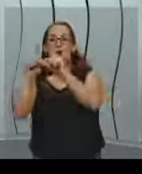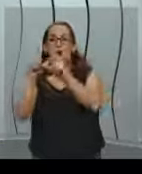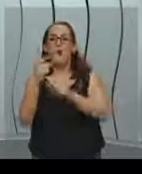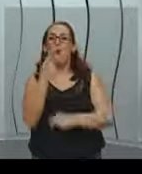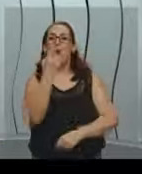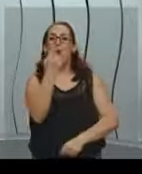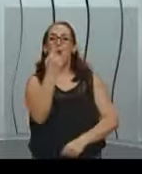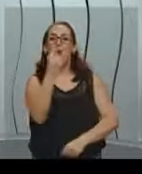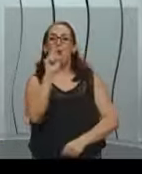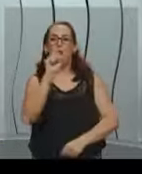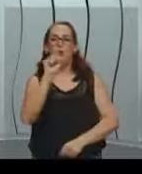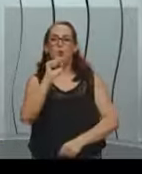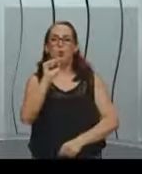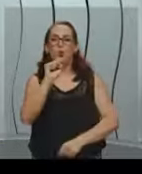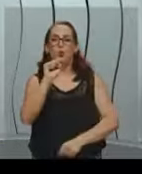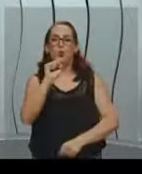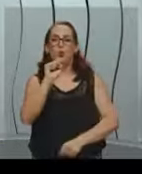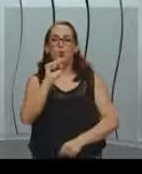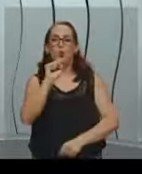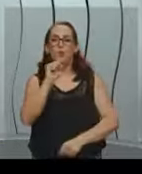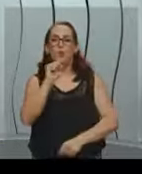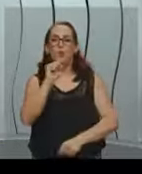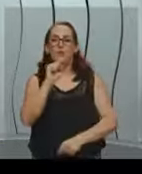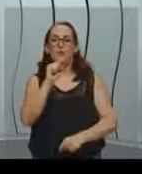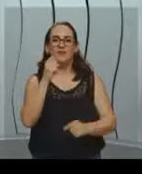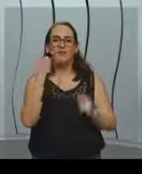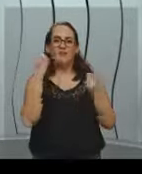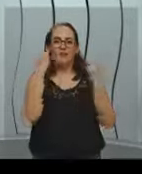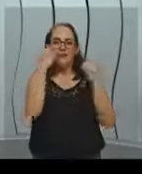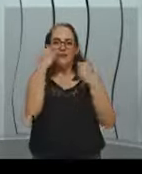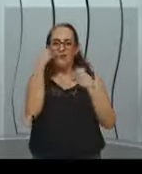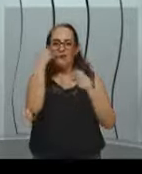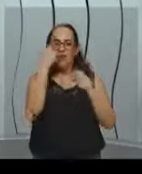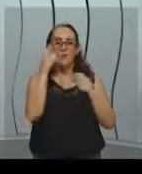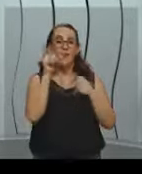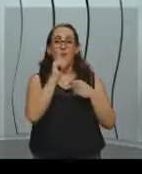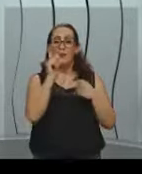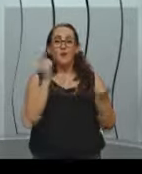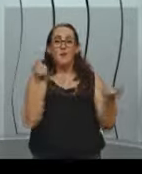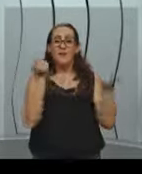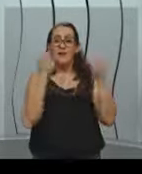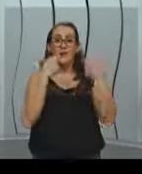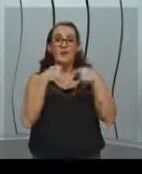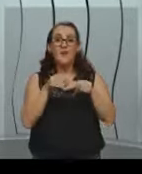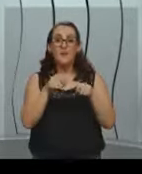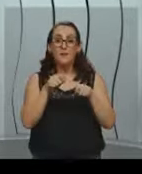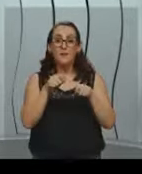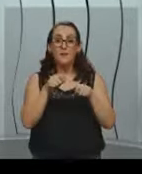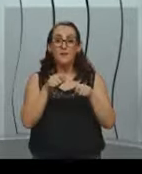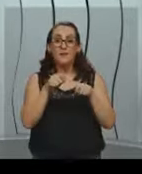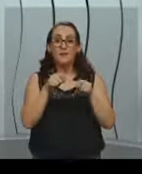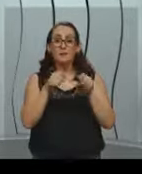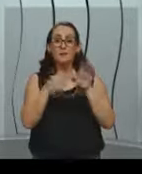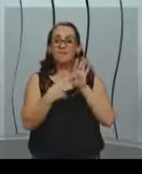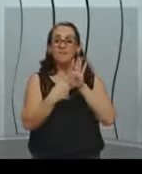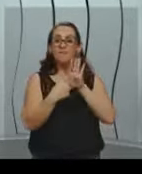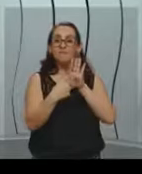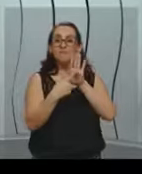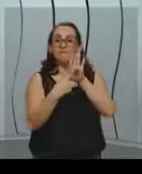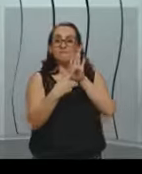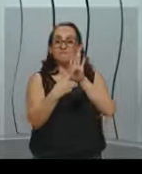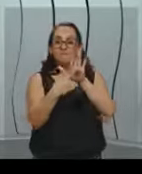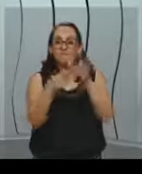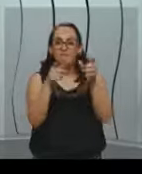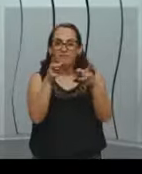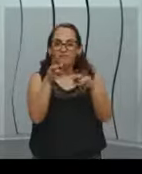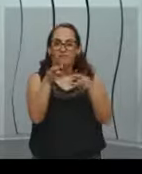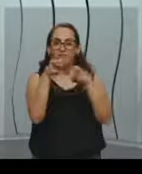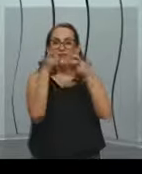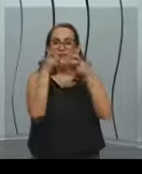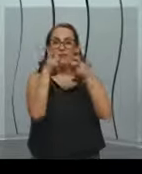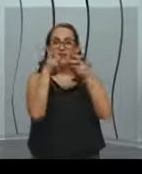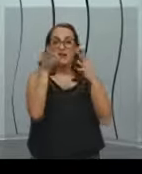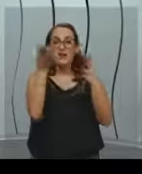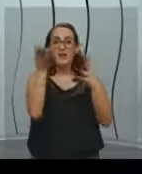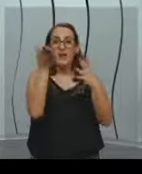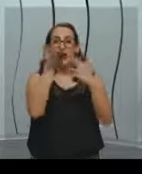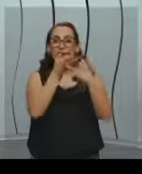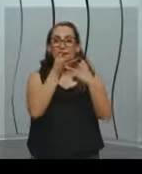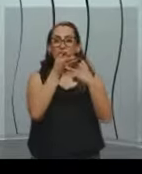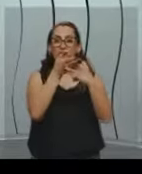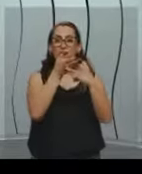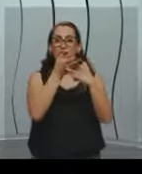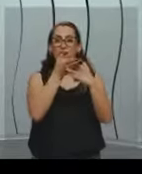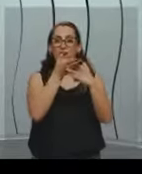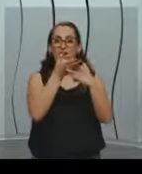registrar o intervalo entre elas, criando assim a sensação de movimento. Olha que legal. Uma